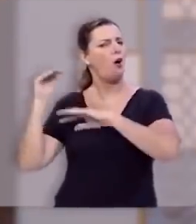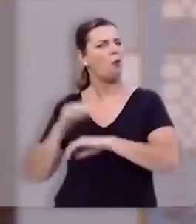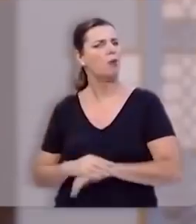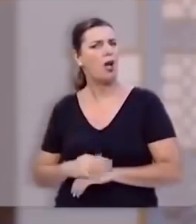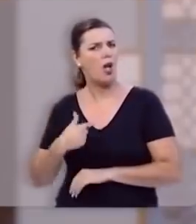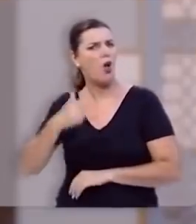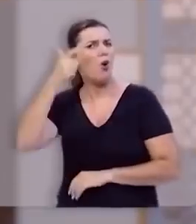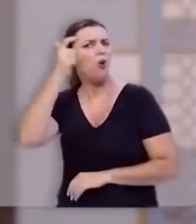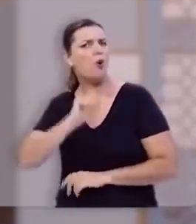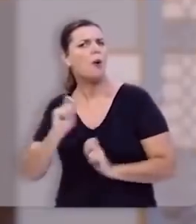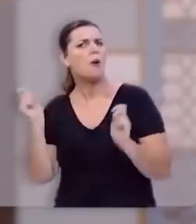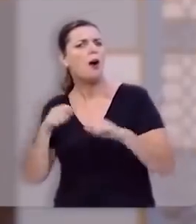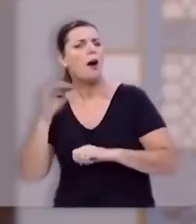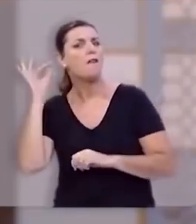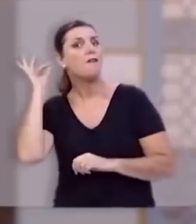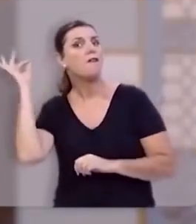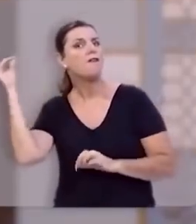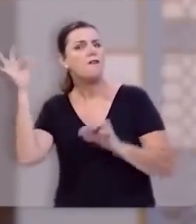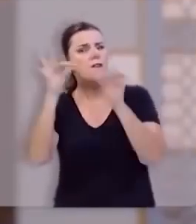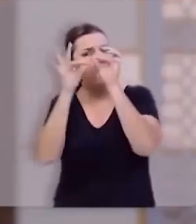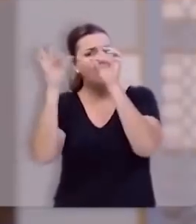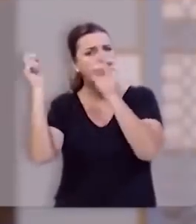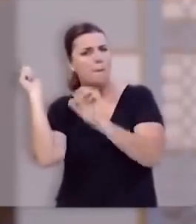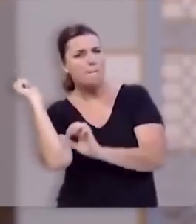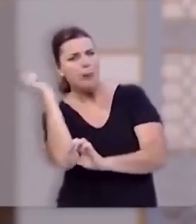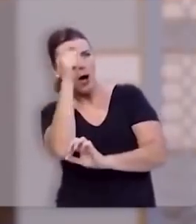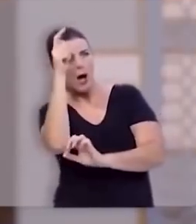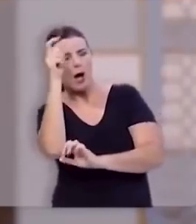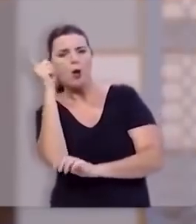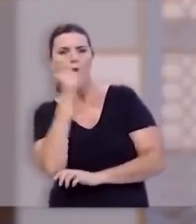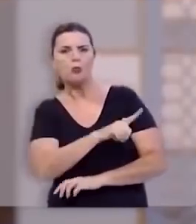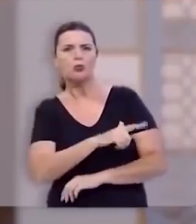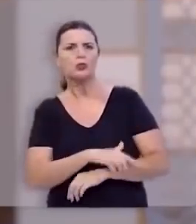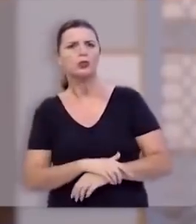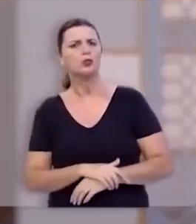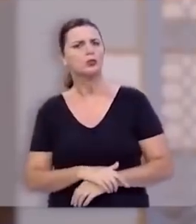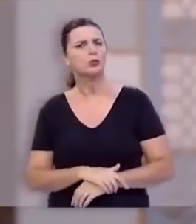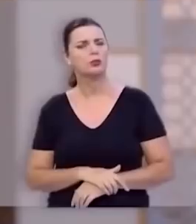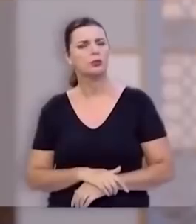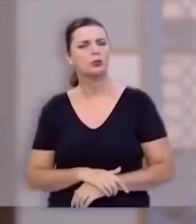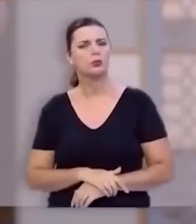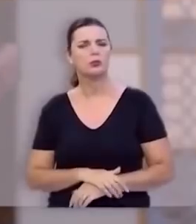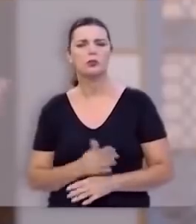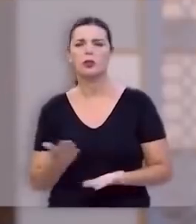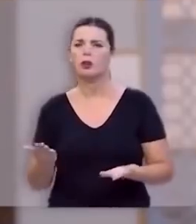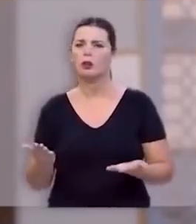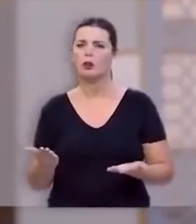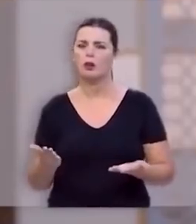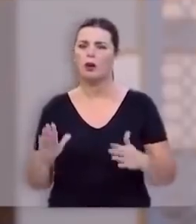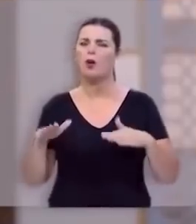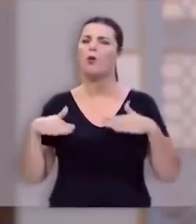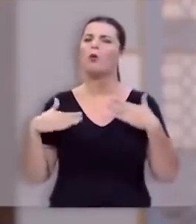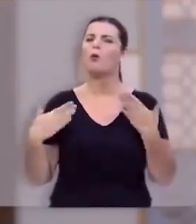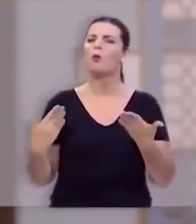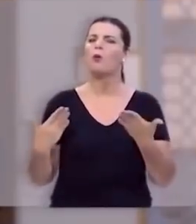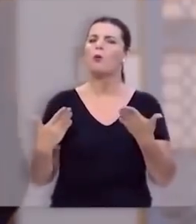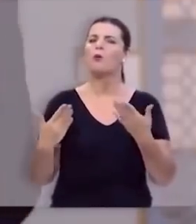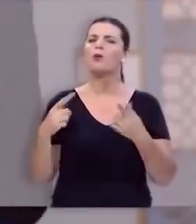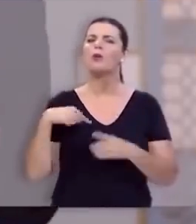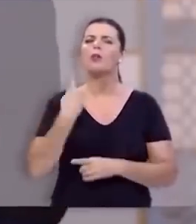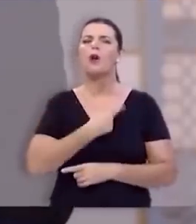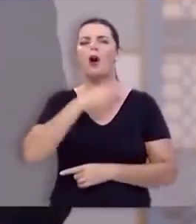Eu sou capaz de acertar um fio de cabelo quanto mais a testa de um gigante. Qual a lição que nós aprendemos aqui?